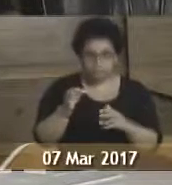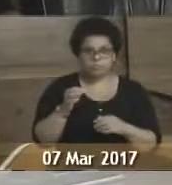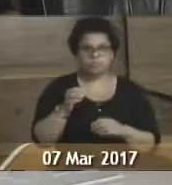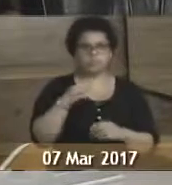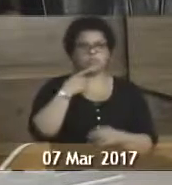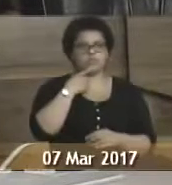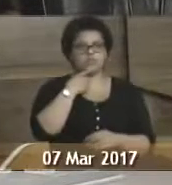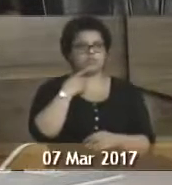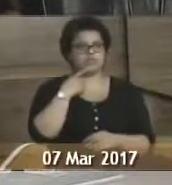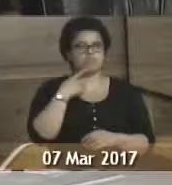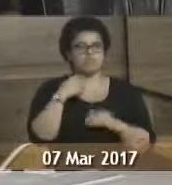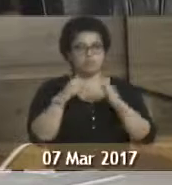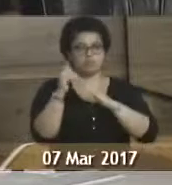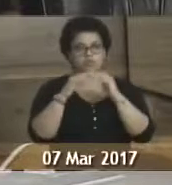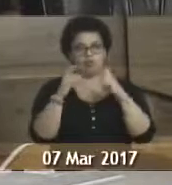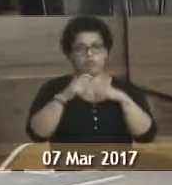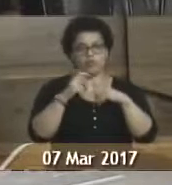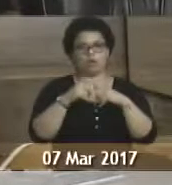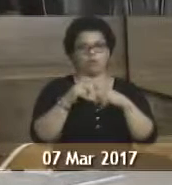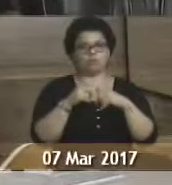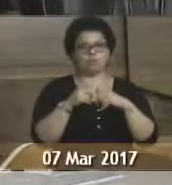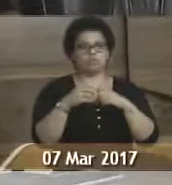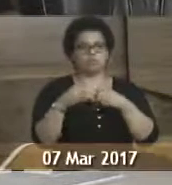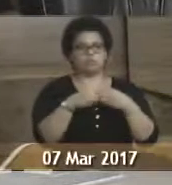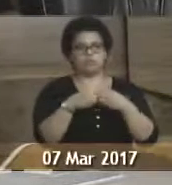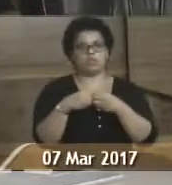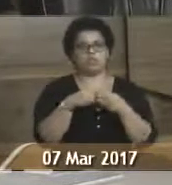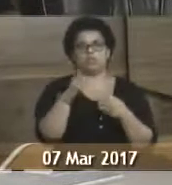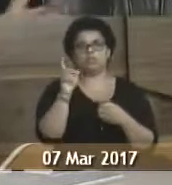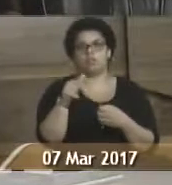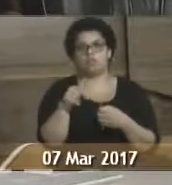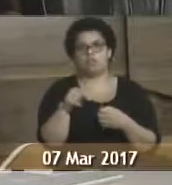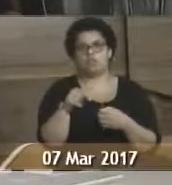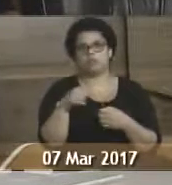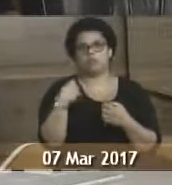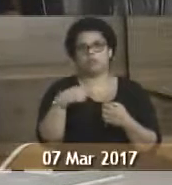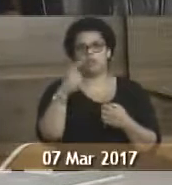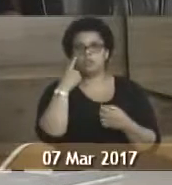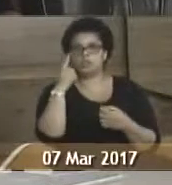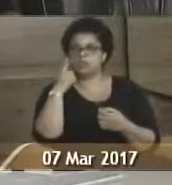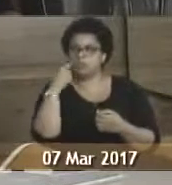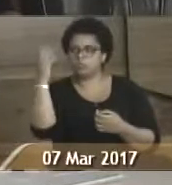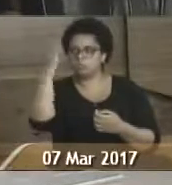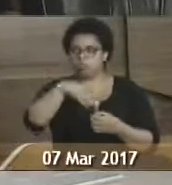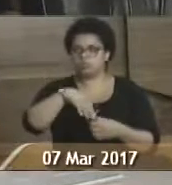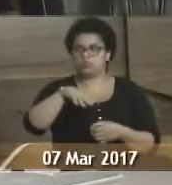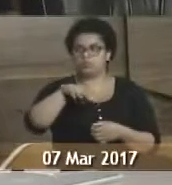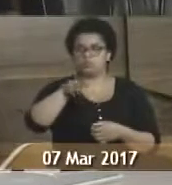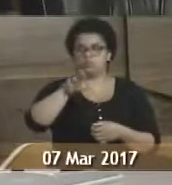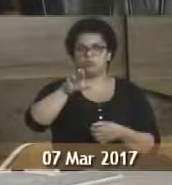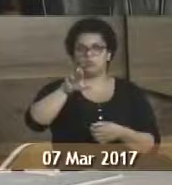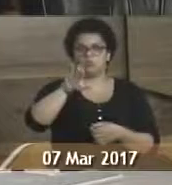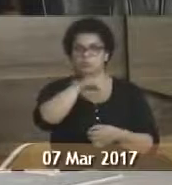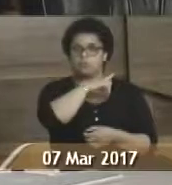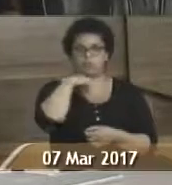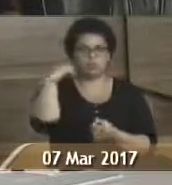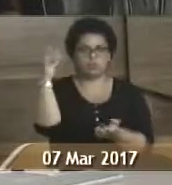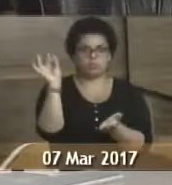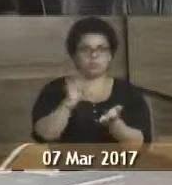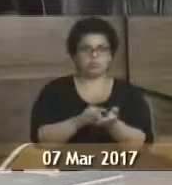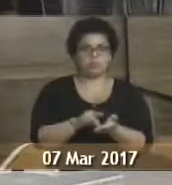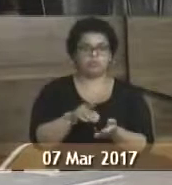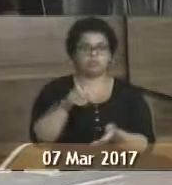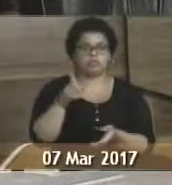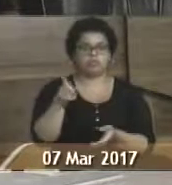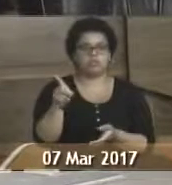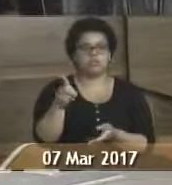o profissional de saúde, o médico mais próximo deveria atestar o óbito durante o dia, o profissional do ESF. E